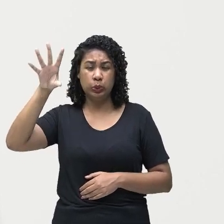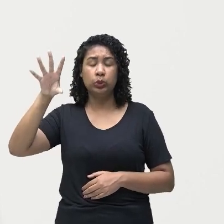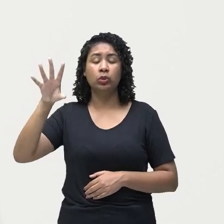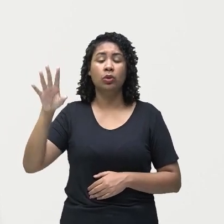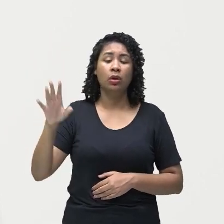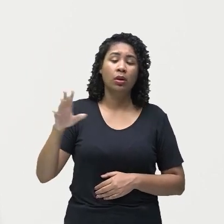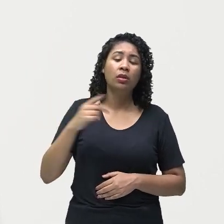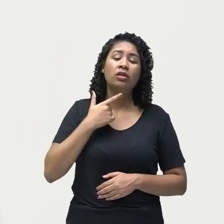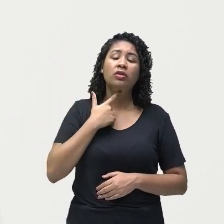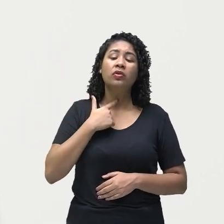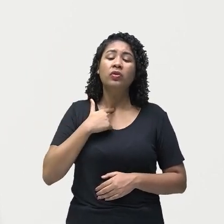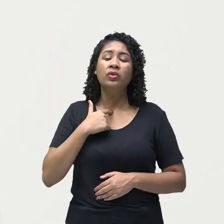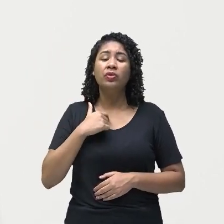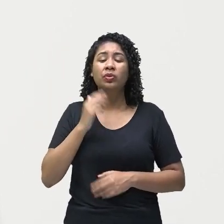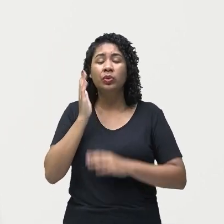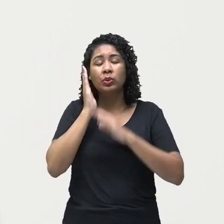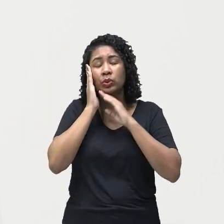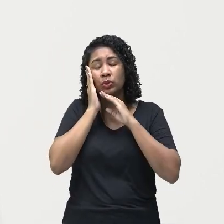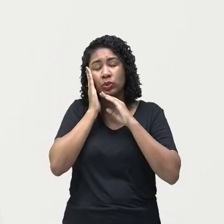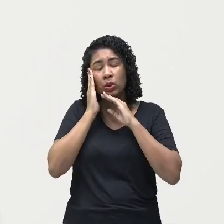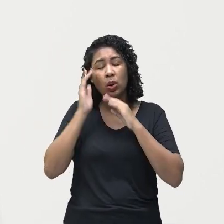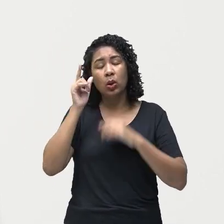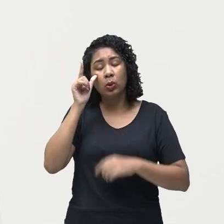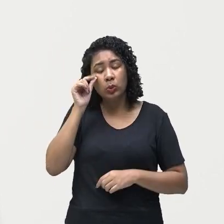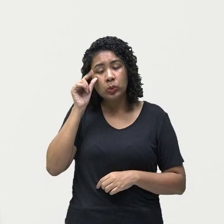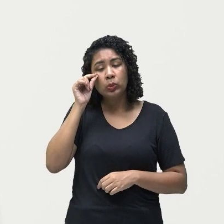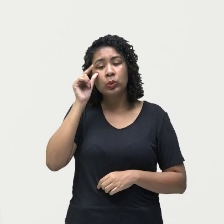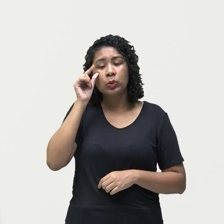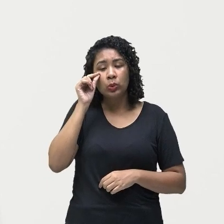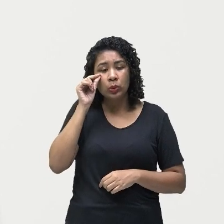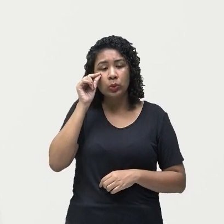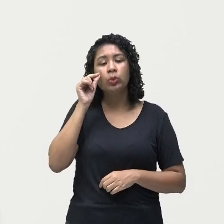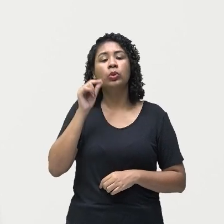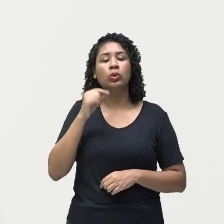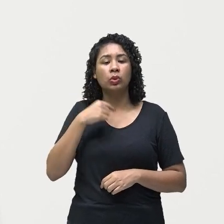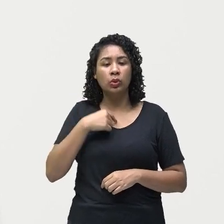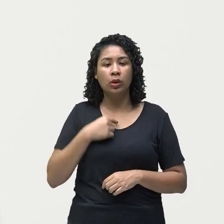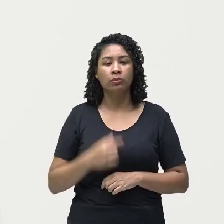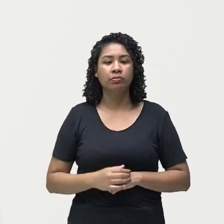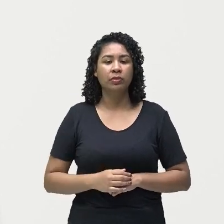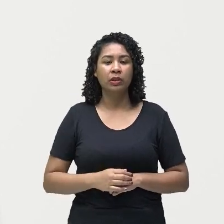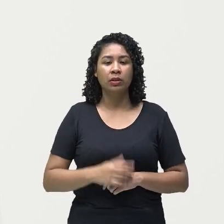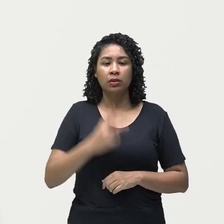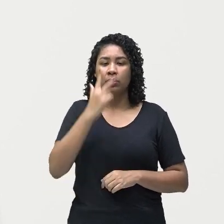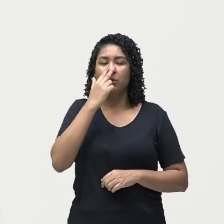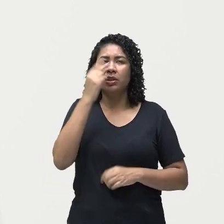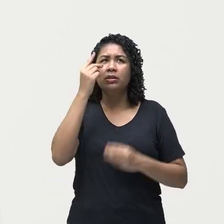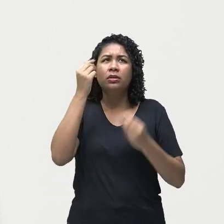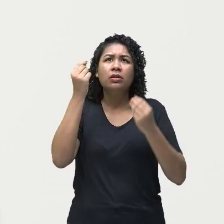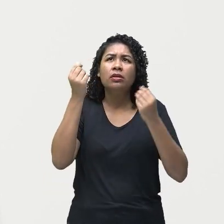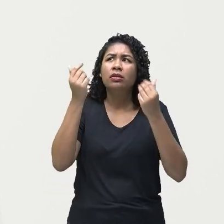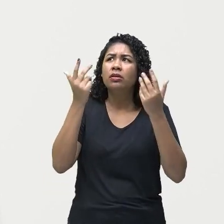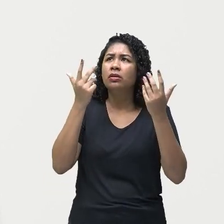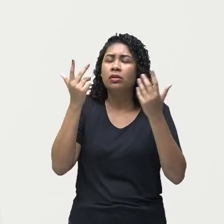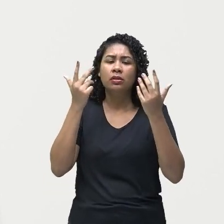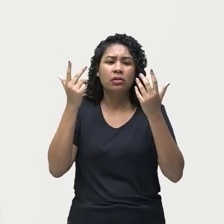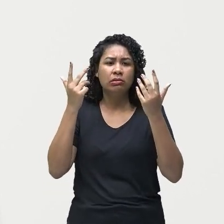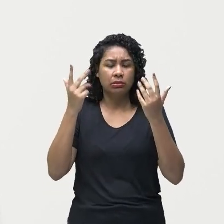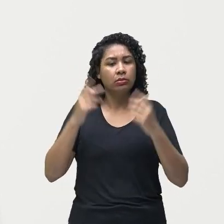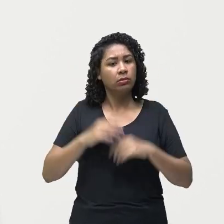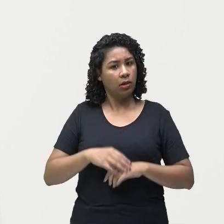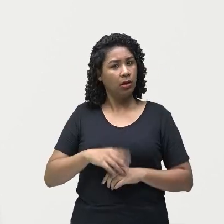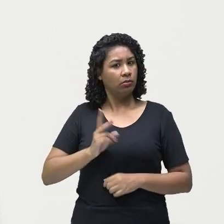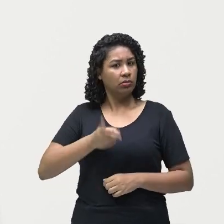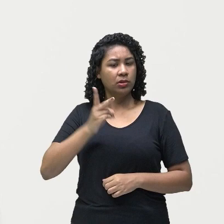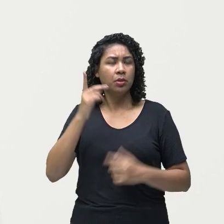na pele, sensibilidade à luz, confusão mental e convulsões. Tem também um sintoma